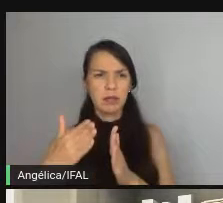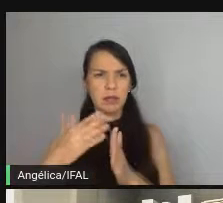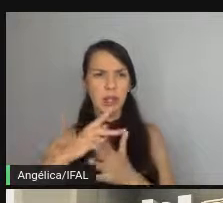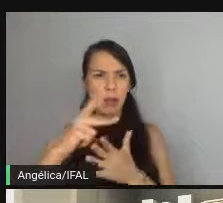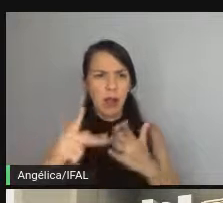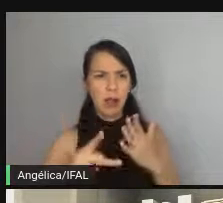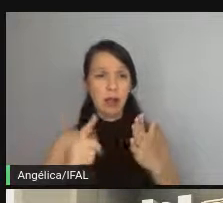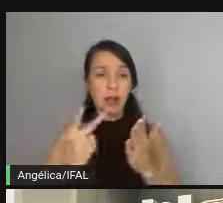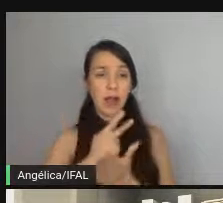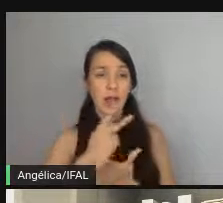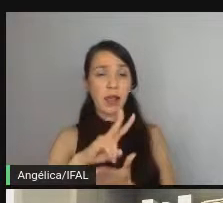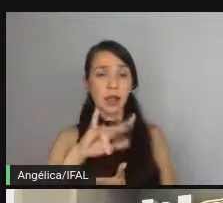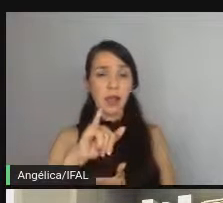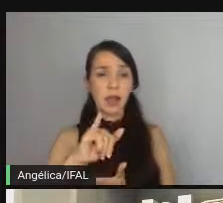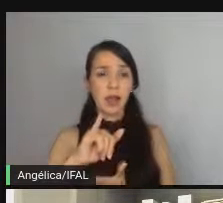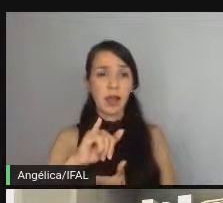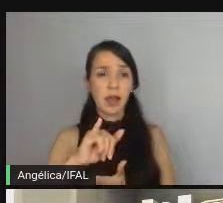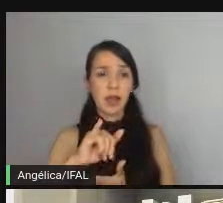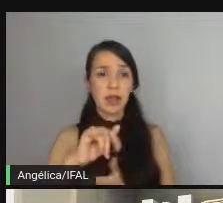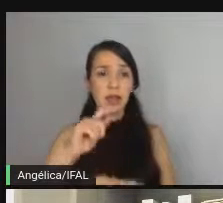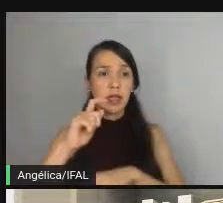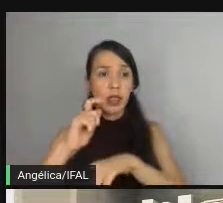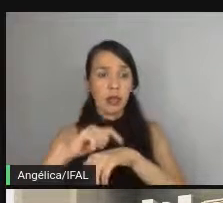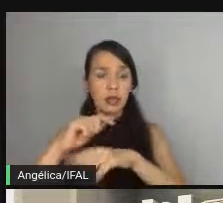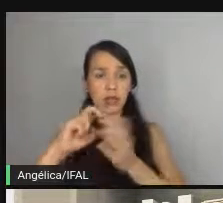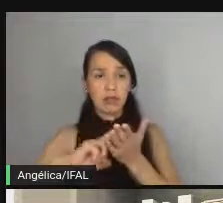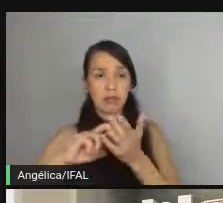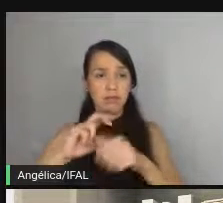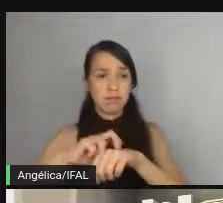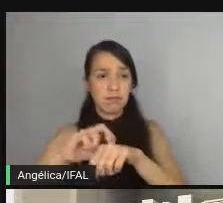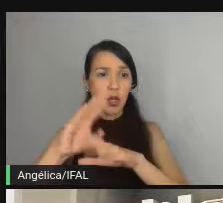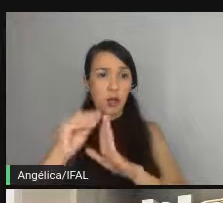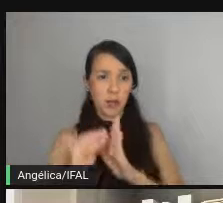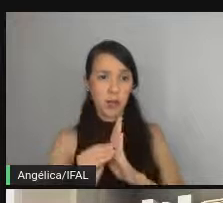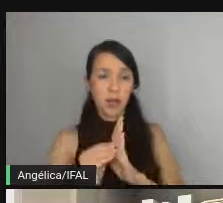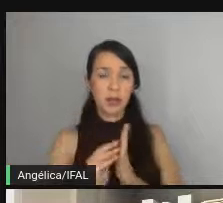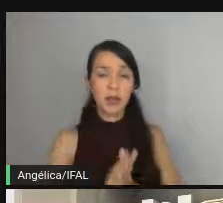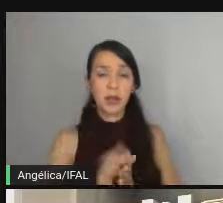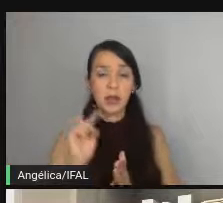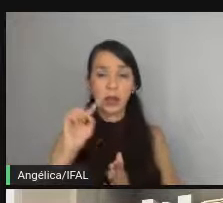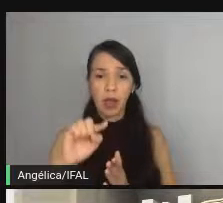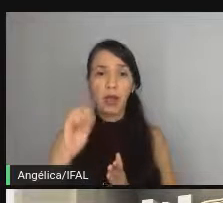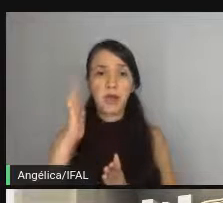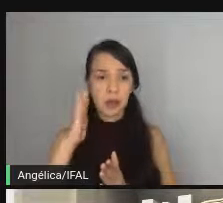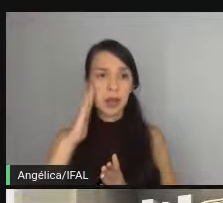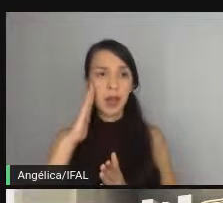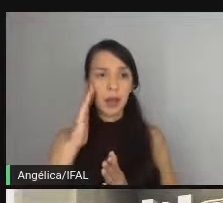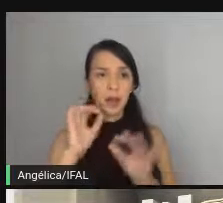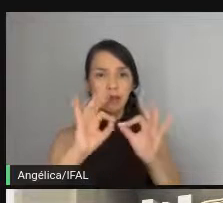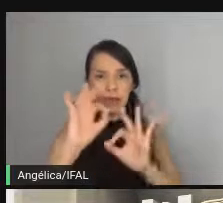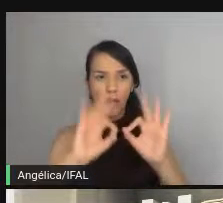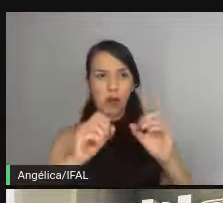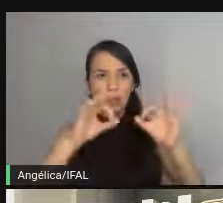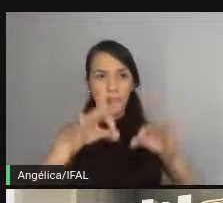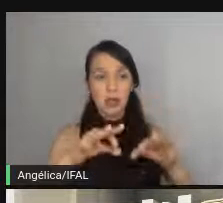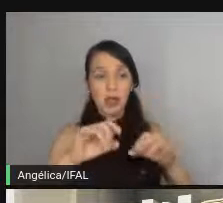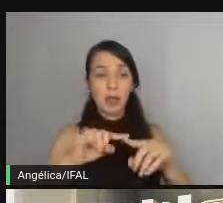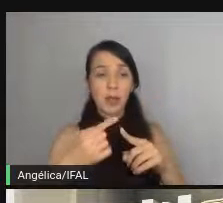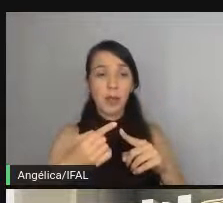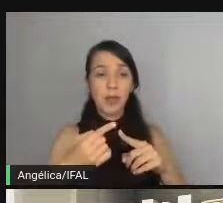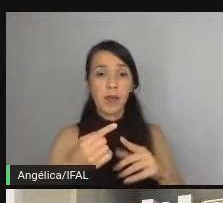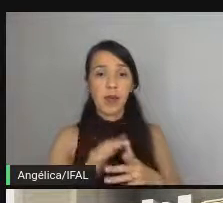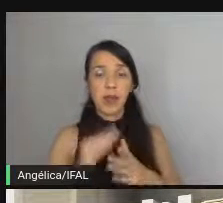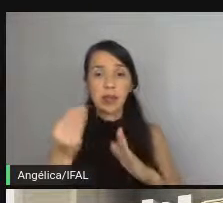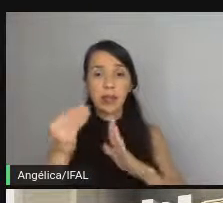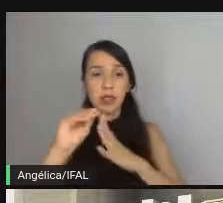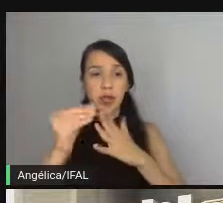ele só vai ele só vai pegar na hora da execução então aqui você sabe que está escrevendo correto só realmente precisa